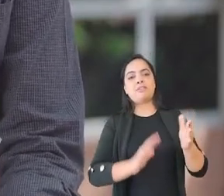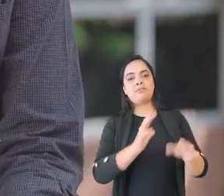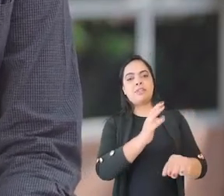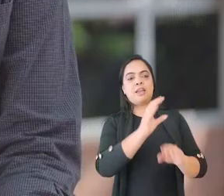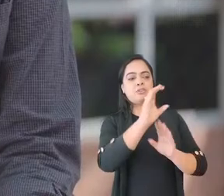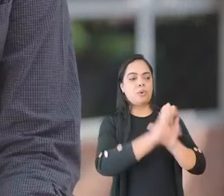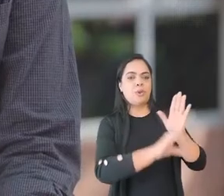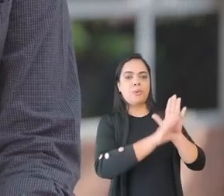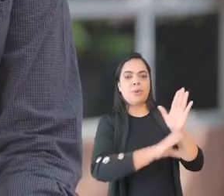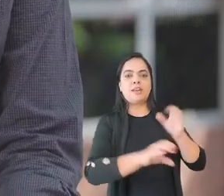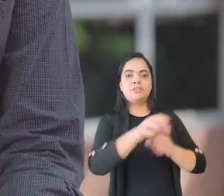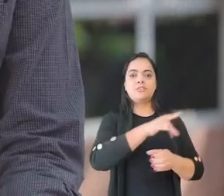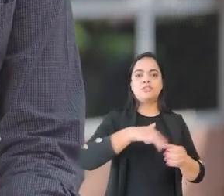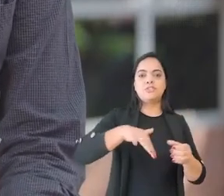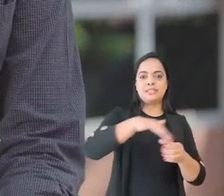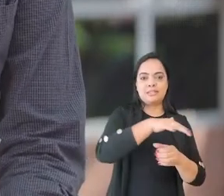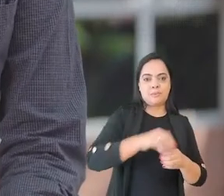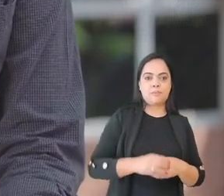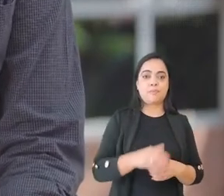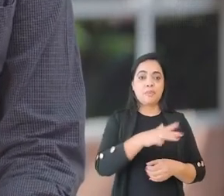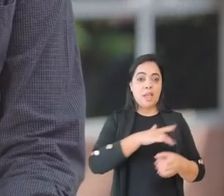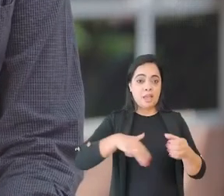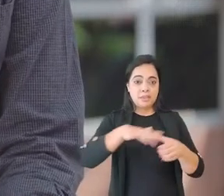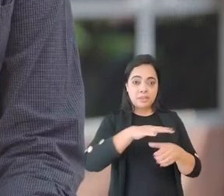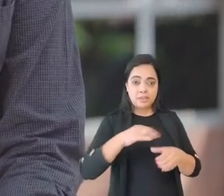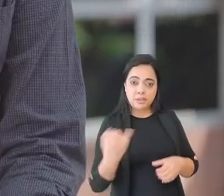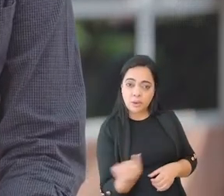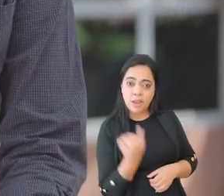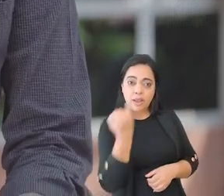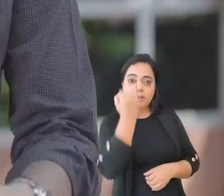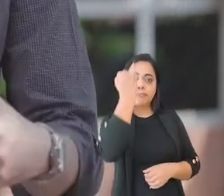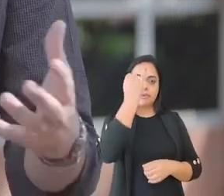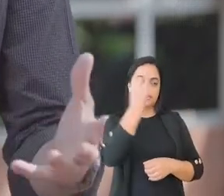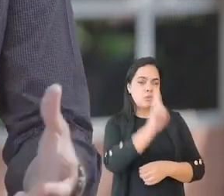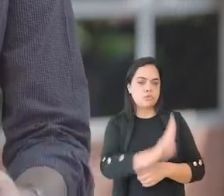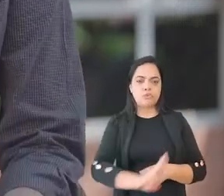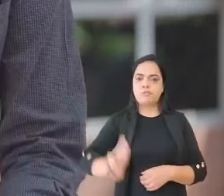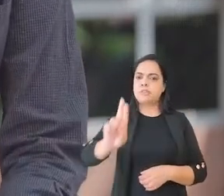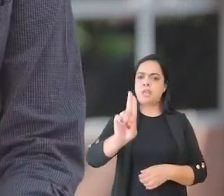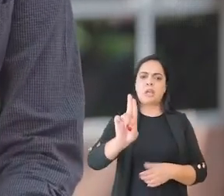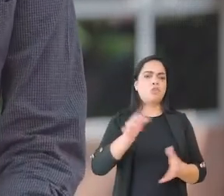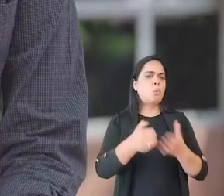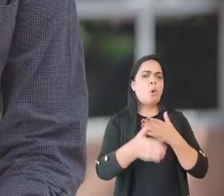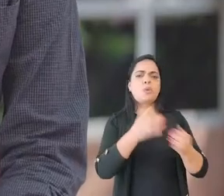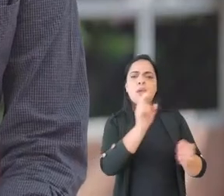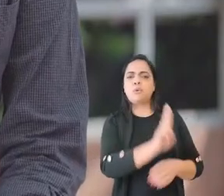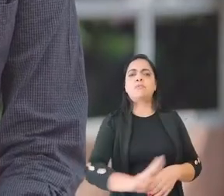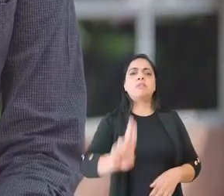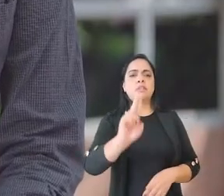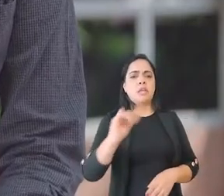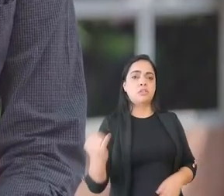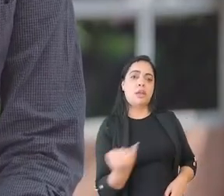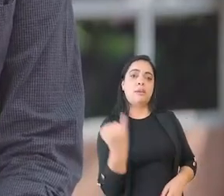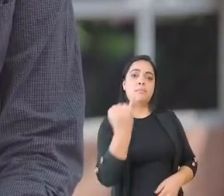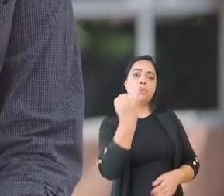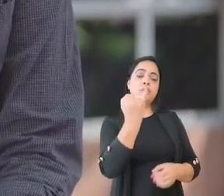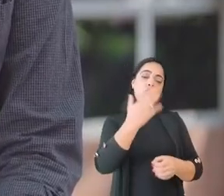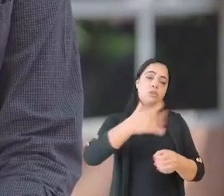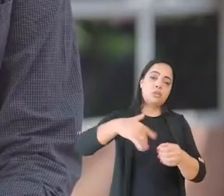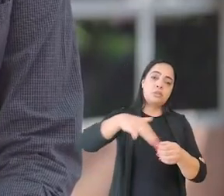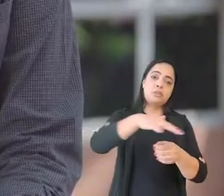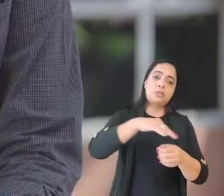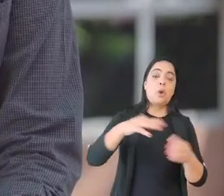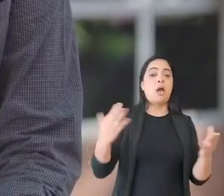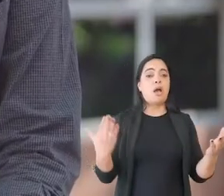curriculares de extensão. A extensão, que é um pé importante da universidade, de qualquer universidade, ela vai permitir agora essas